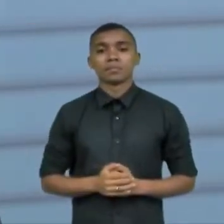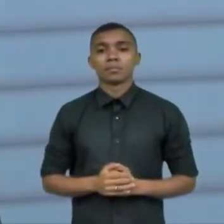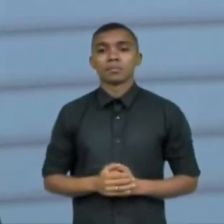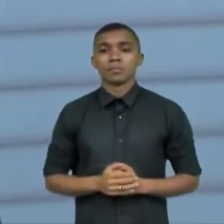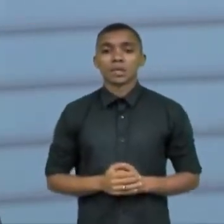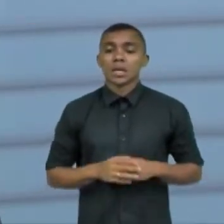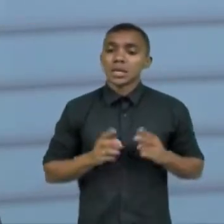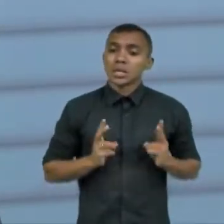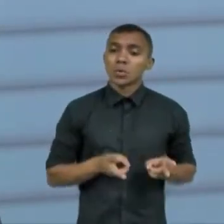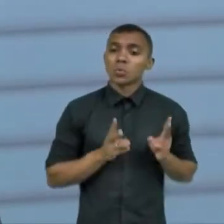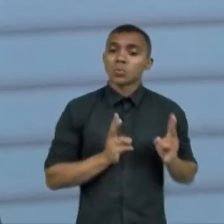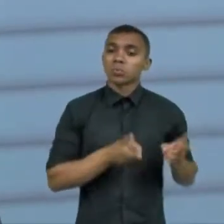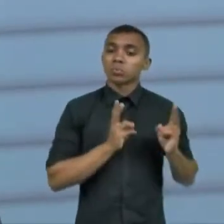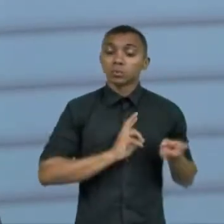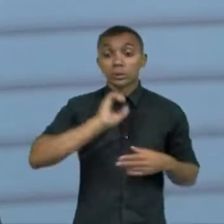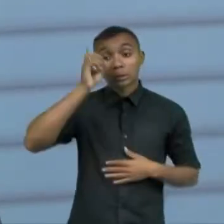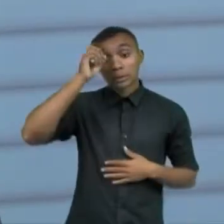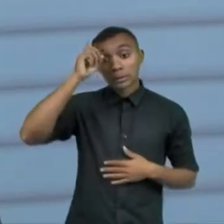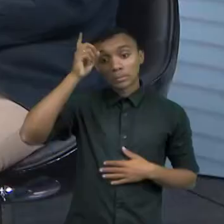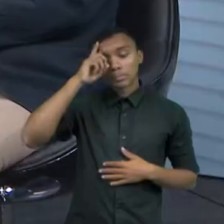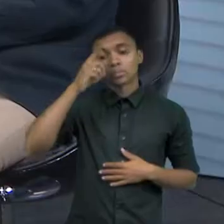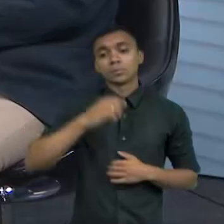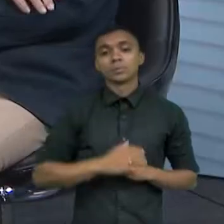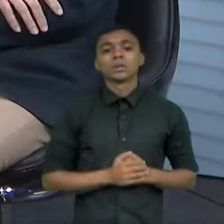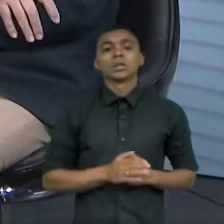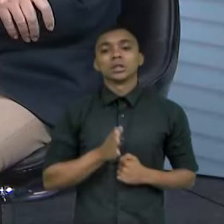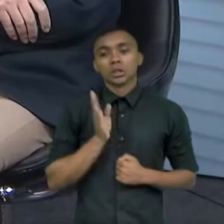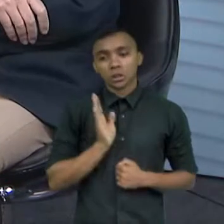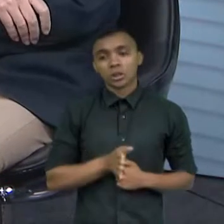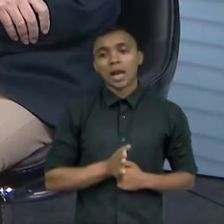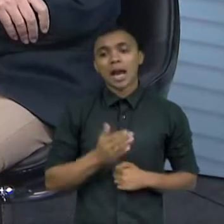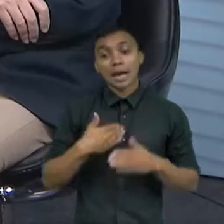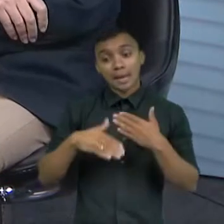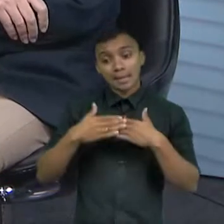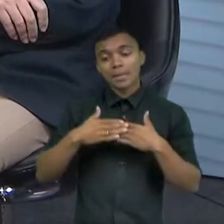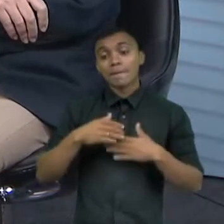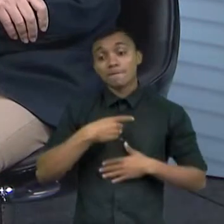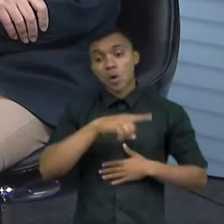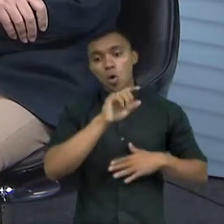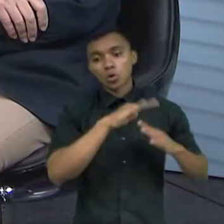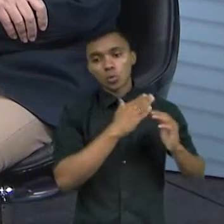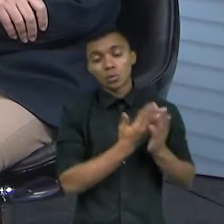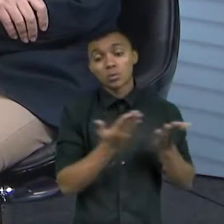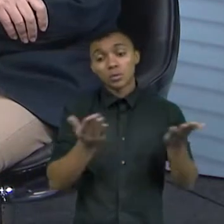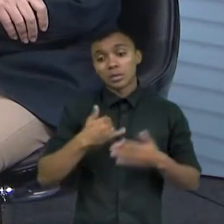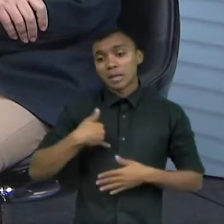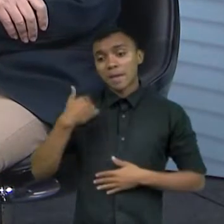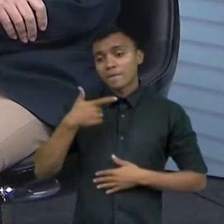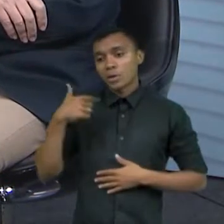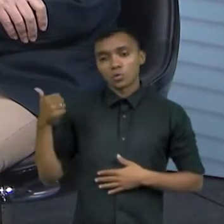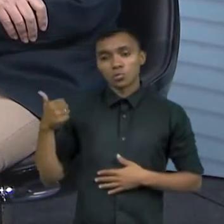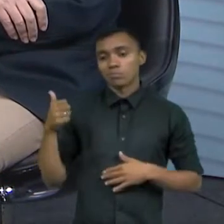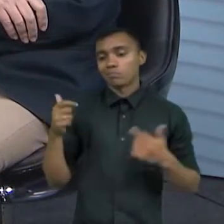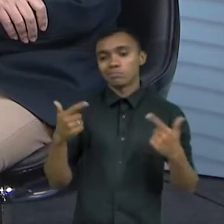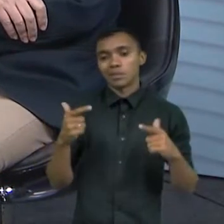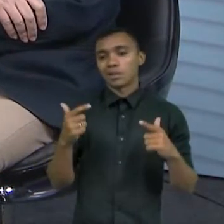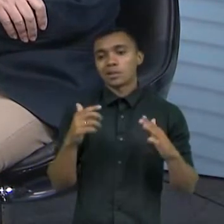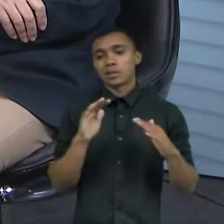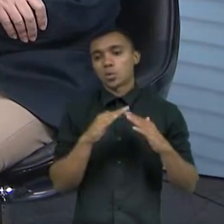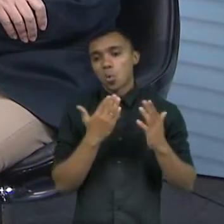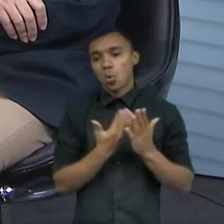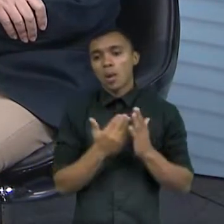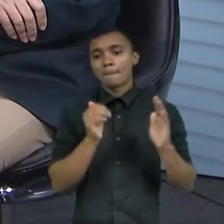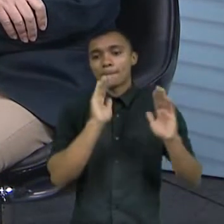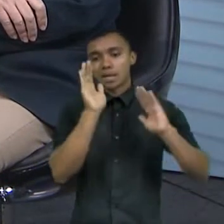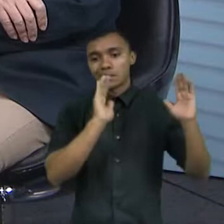a risca a rotina dela ela vai à escola? ela já foi à escola até quanto tinha idade hoje com 21 não tem mais é o